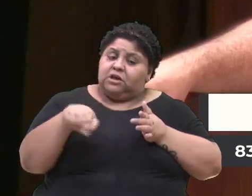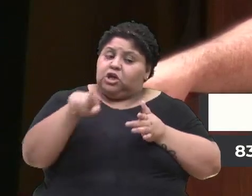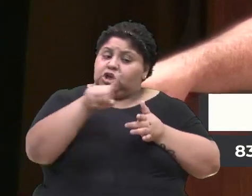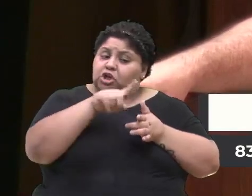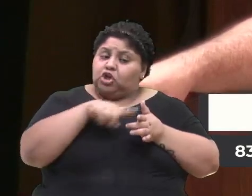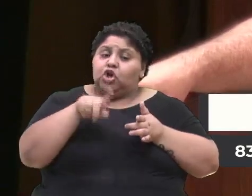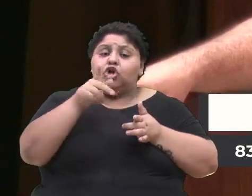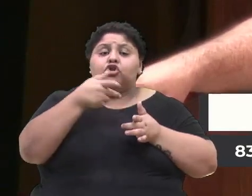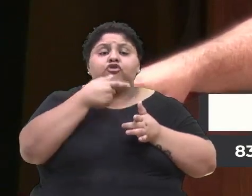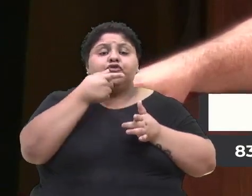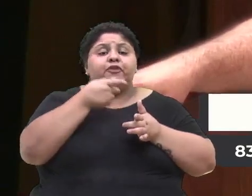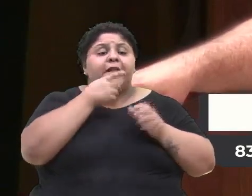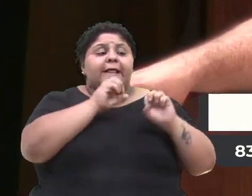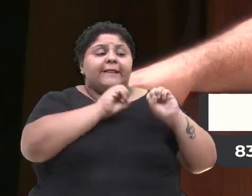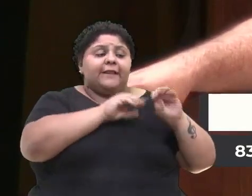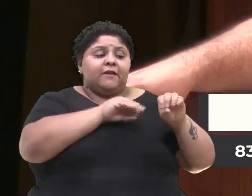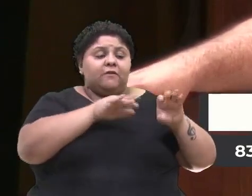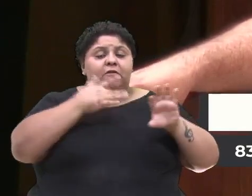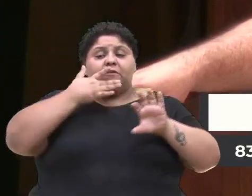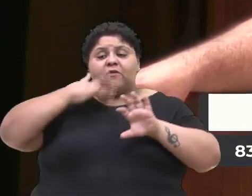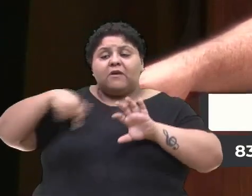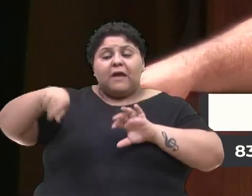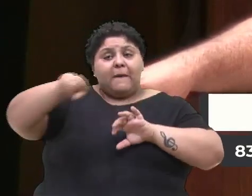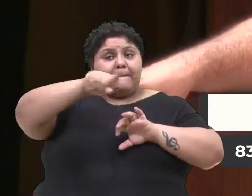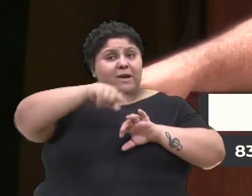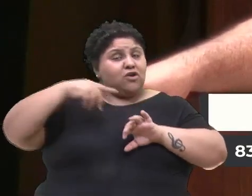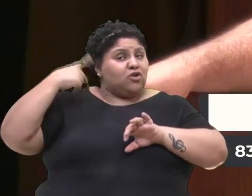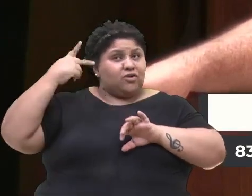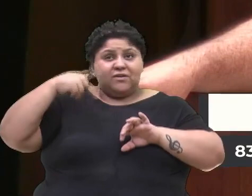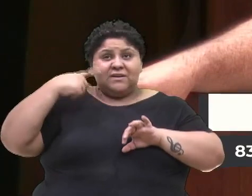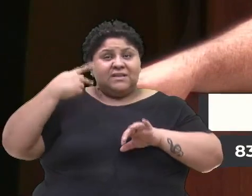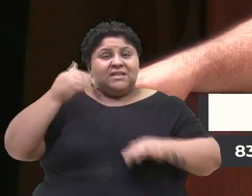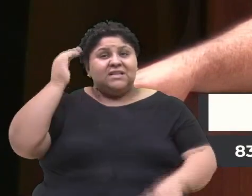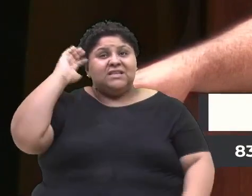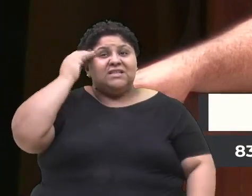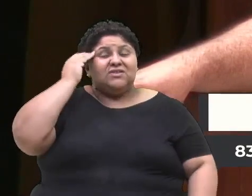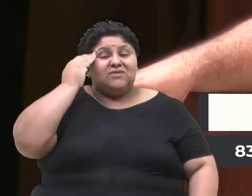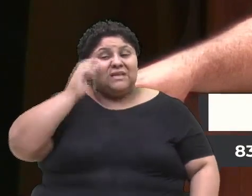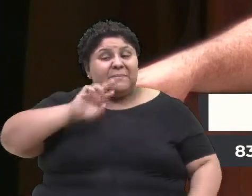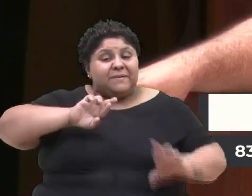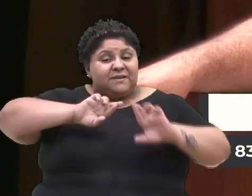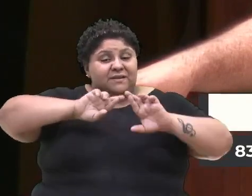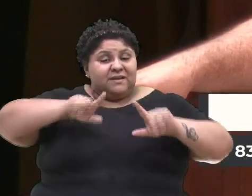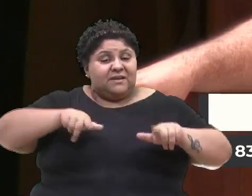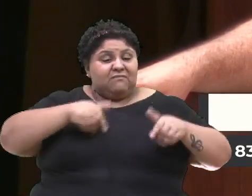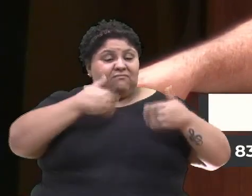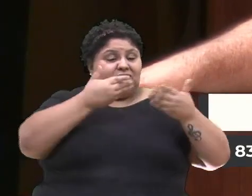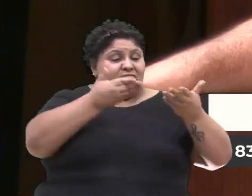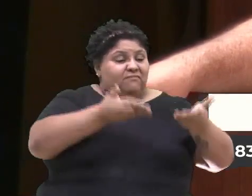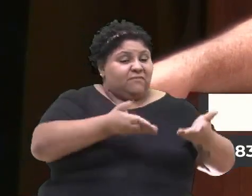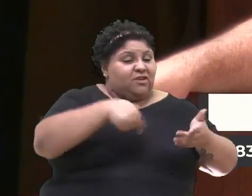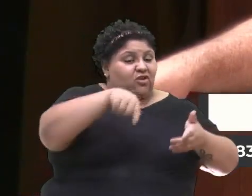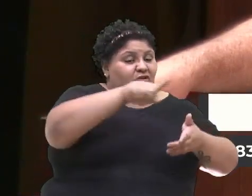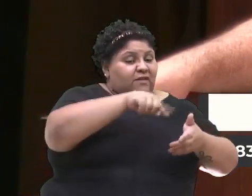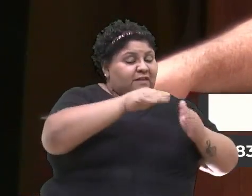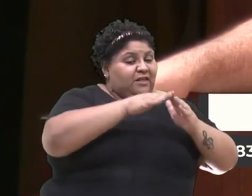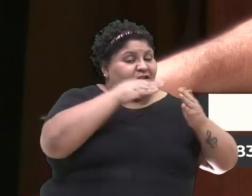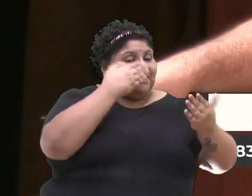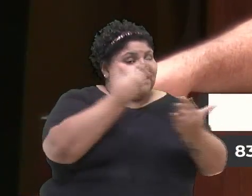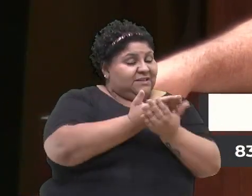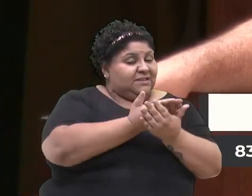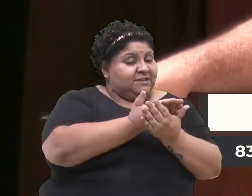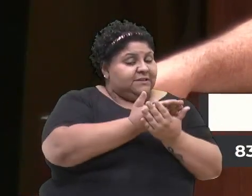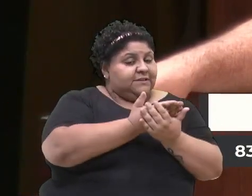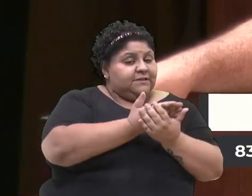educação infantil, a maioria dos colegas não sabe a diferença entre as nossas escolas, que